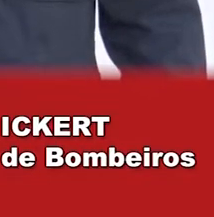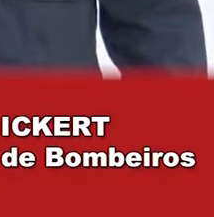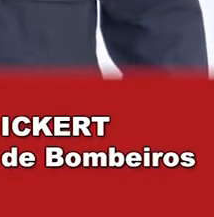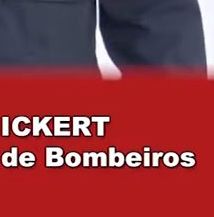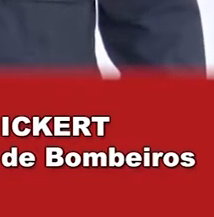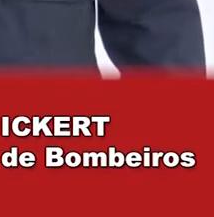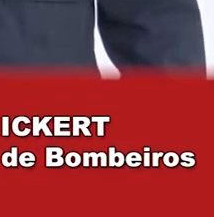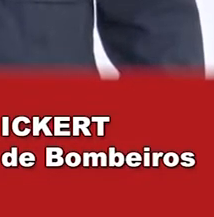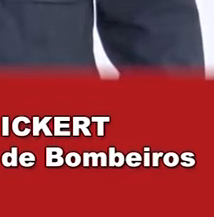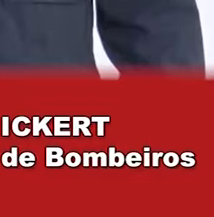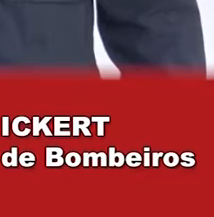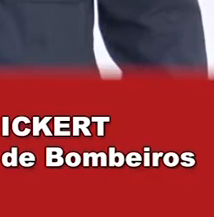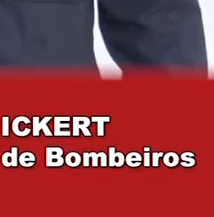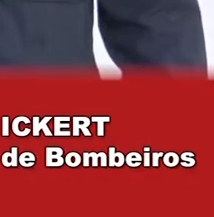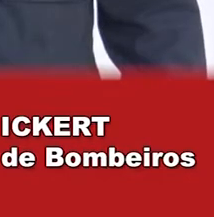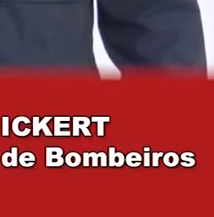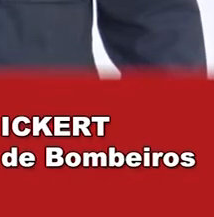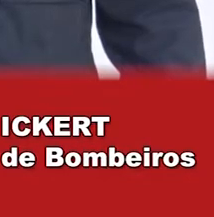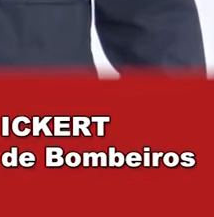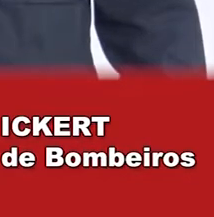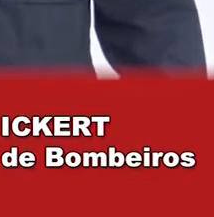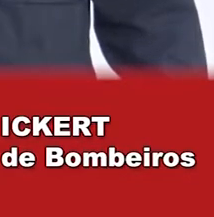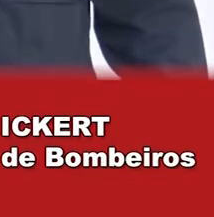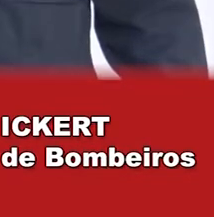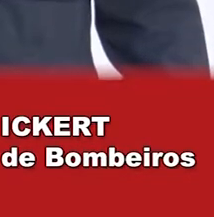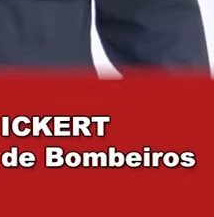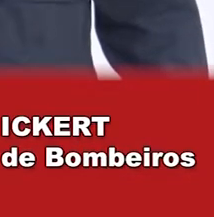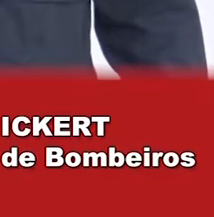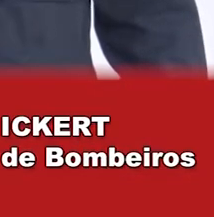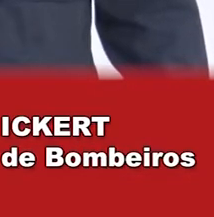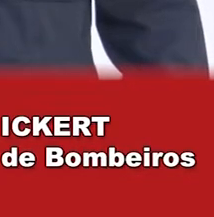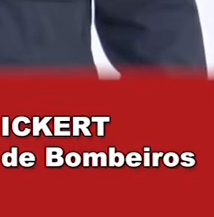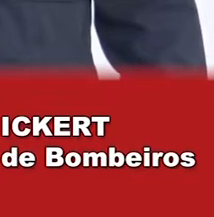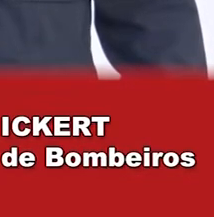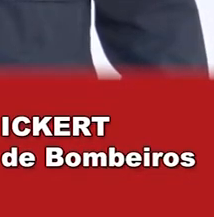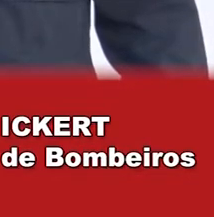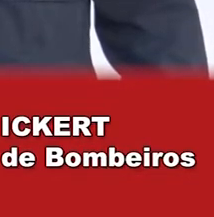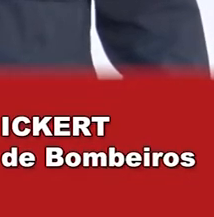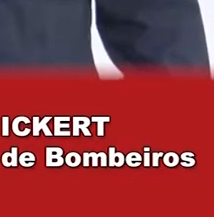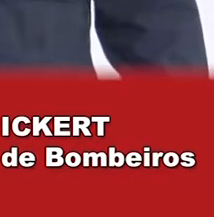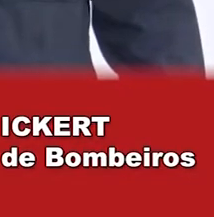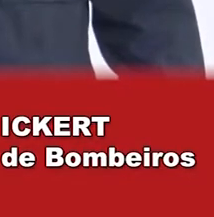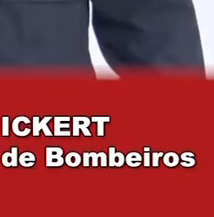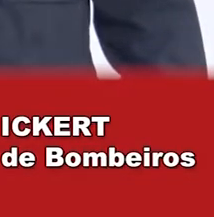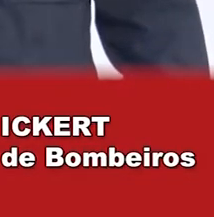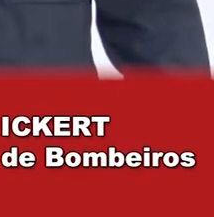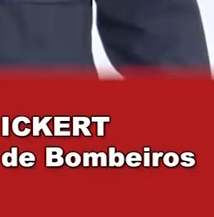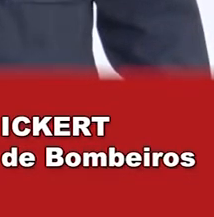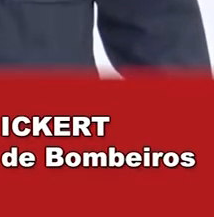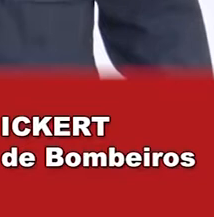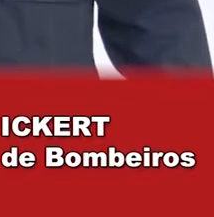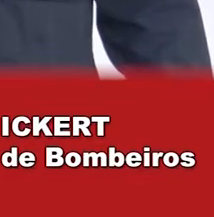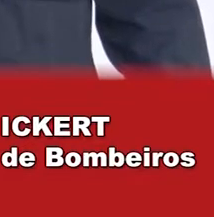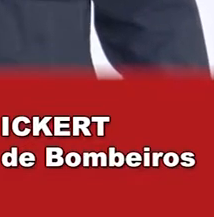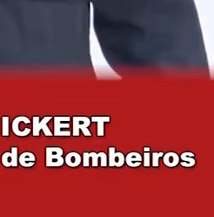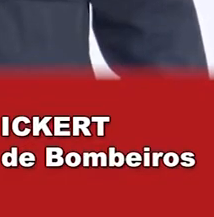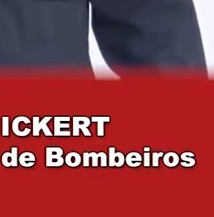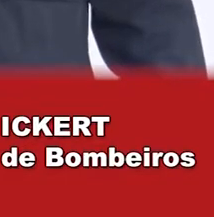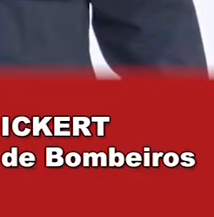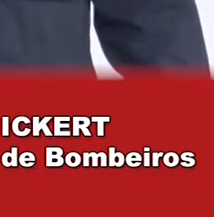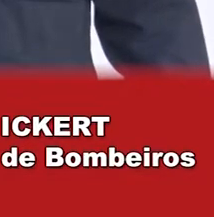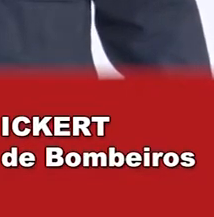dentro da nossa residência. Também devemos ter cuidado à noite, desligar aqueles aparelhos que não são